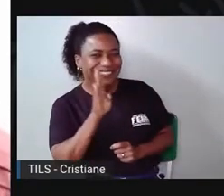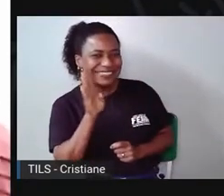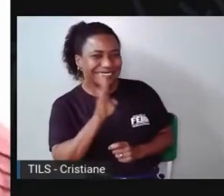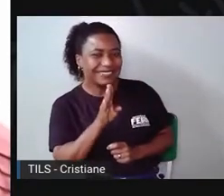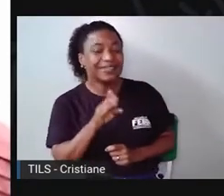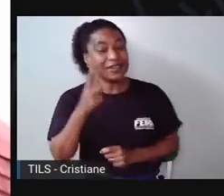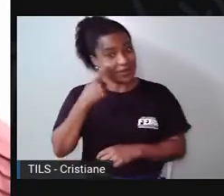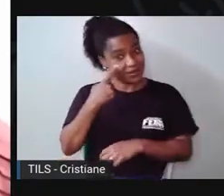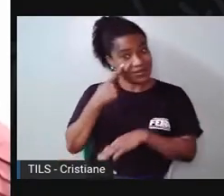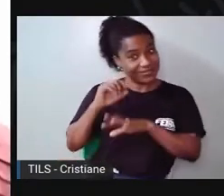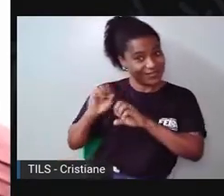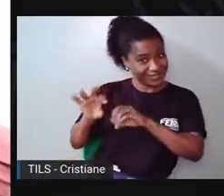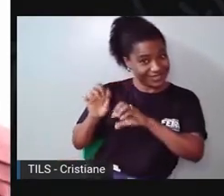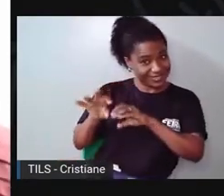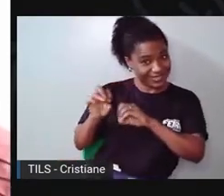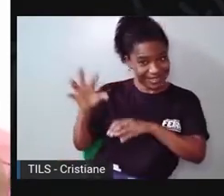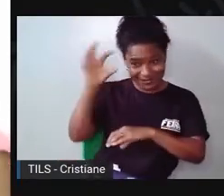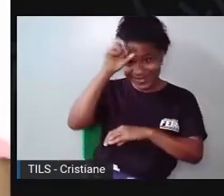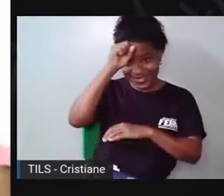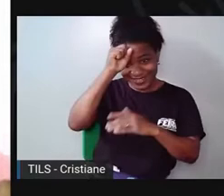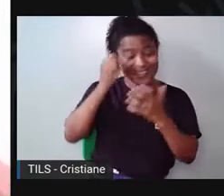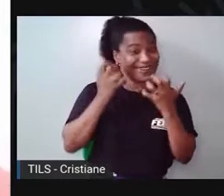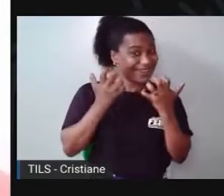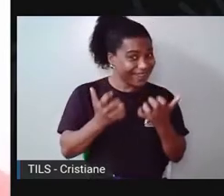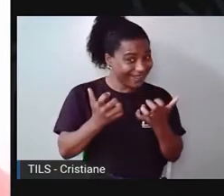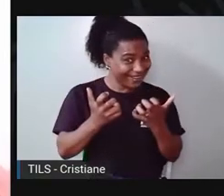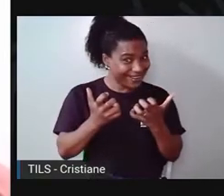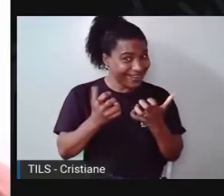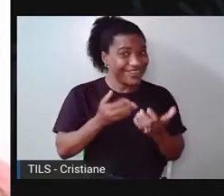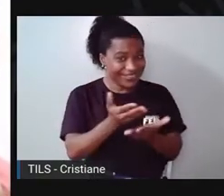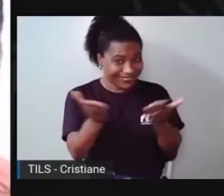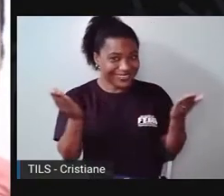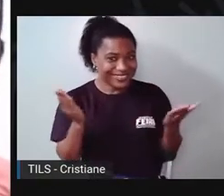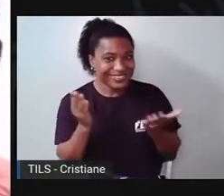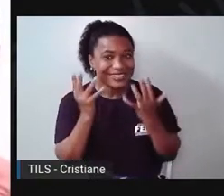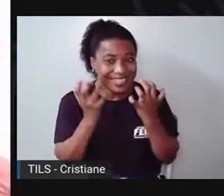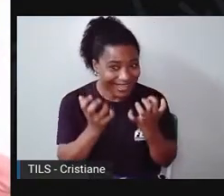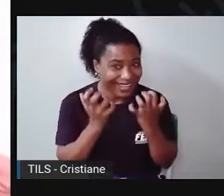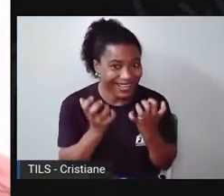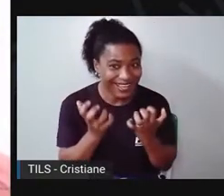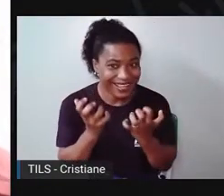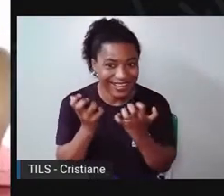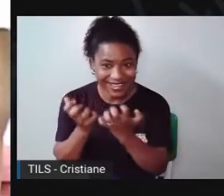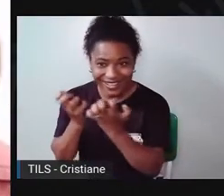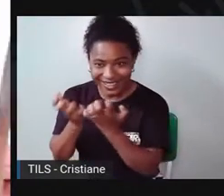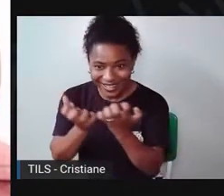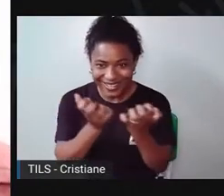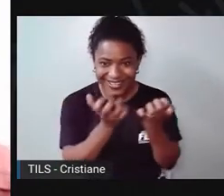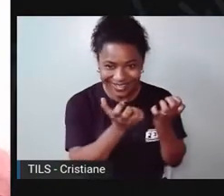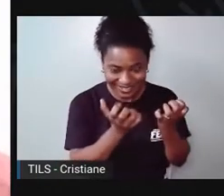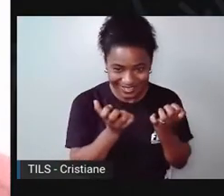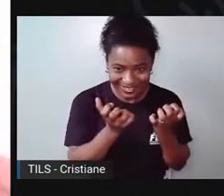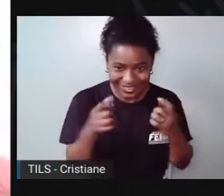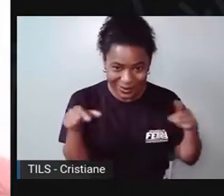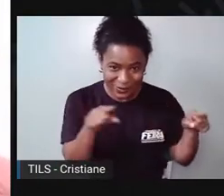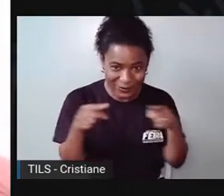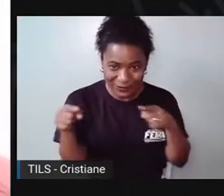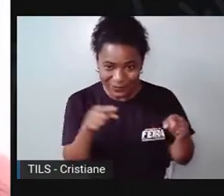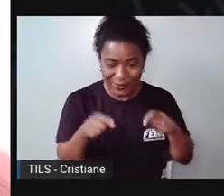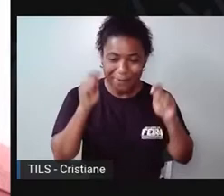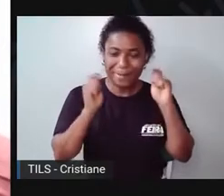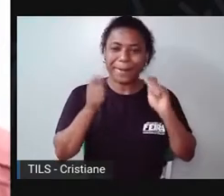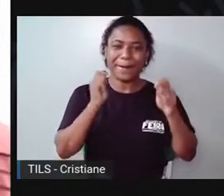ensinar uma música, você quer? Claro. E você, criançada? Quer cantar conosco música com colheres?